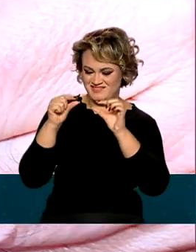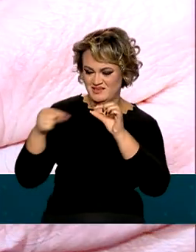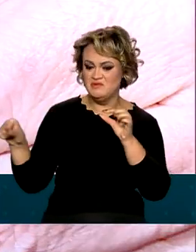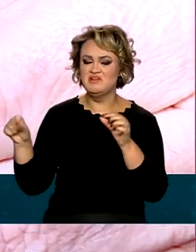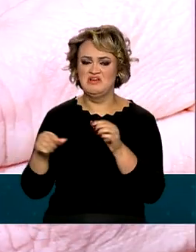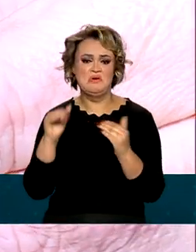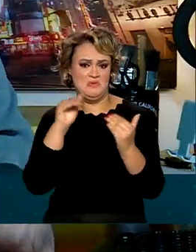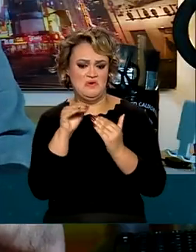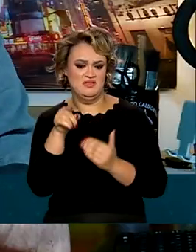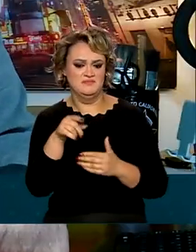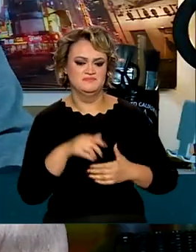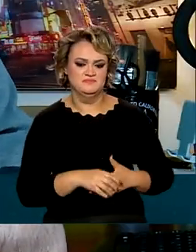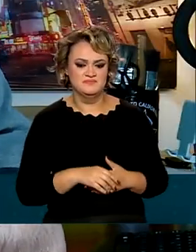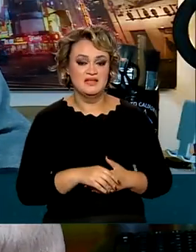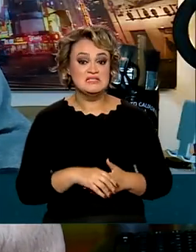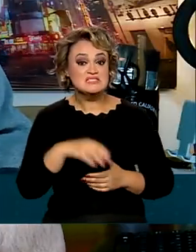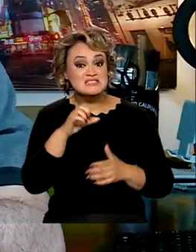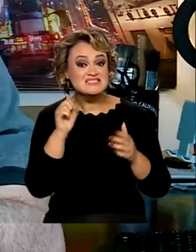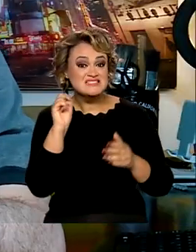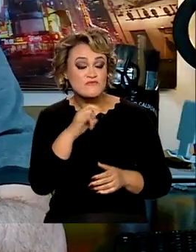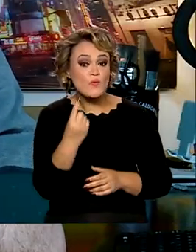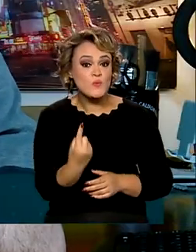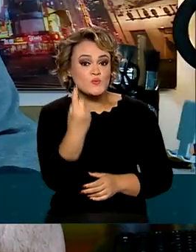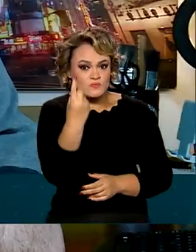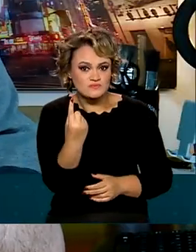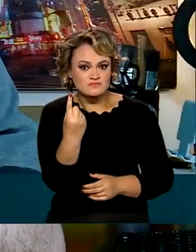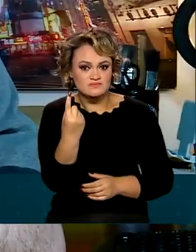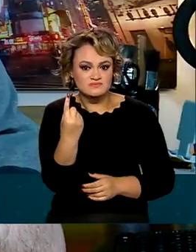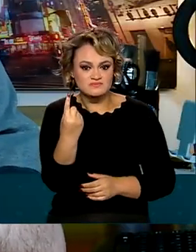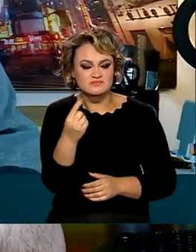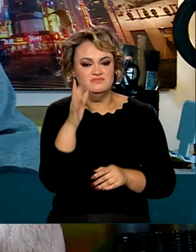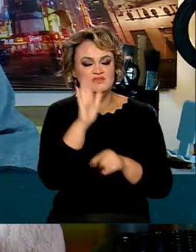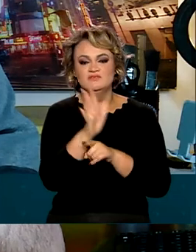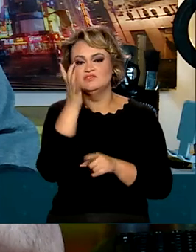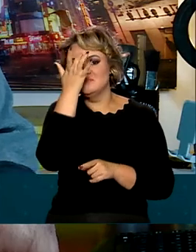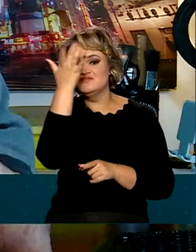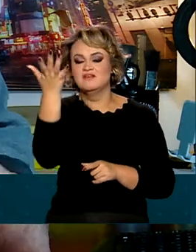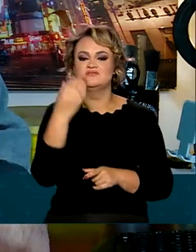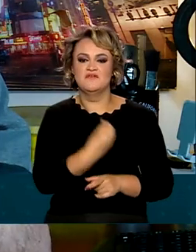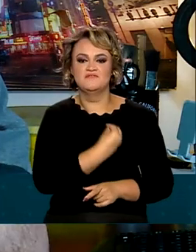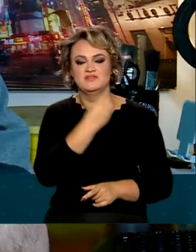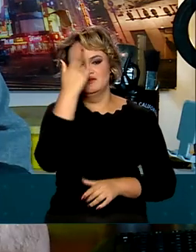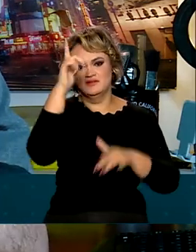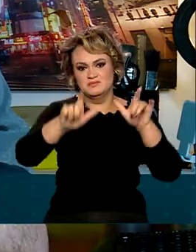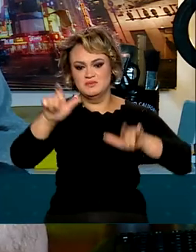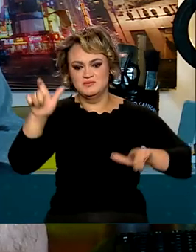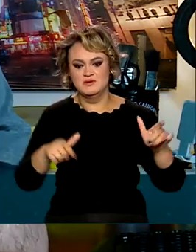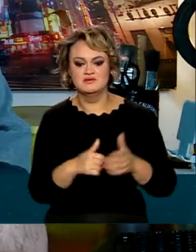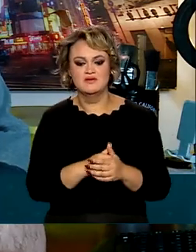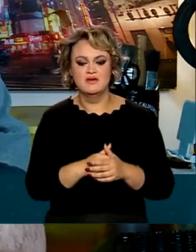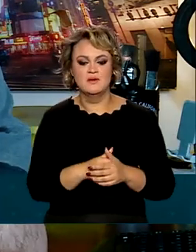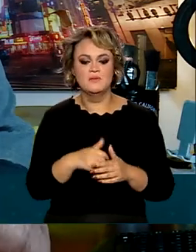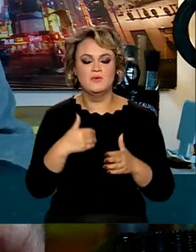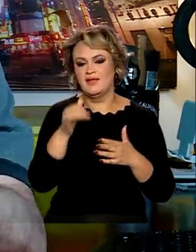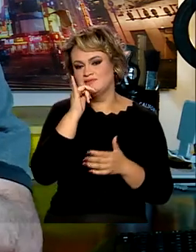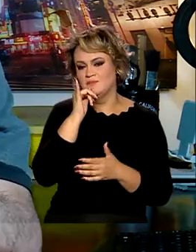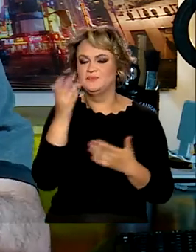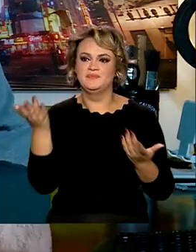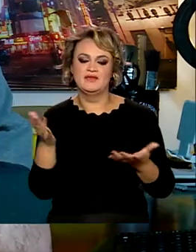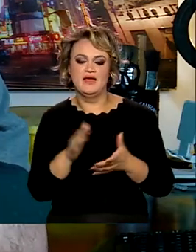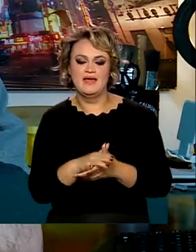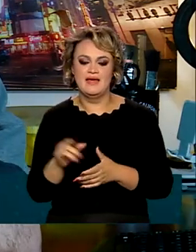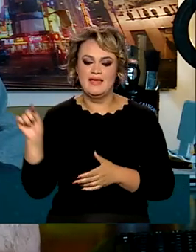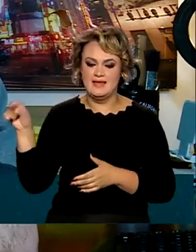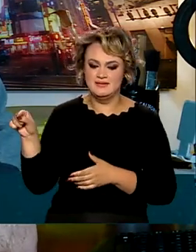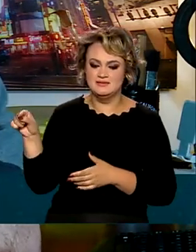aprovou a medida. Com a padronização, a partir desse momento, vai facilitar muito a vida da gente. Porque do jeito que for, vamos lá, vamos supor